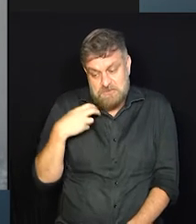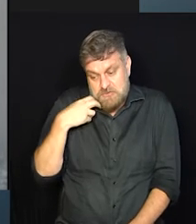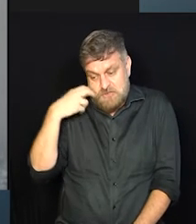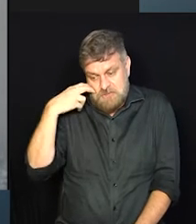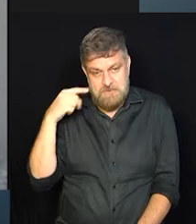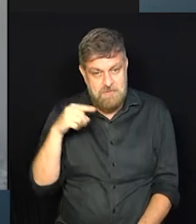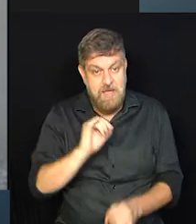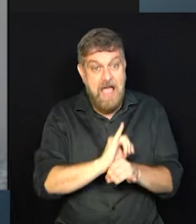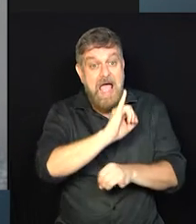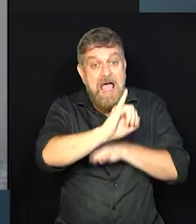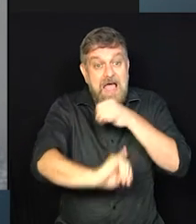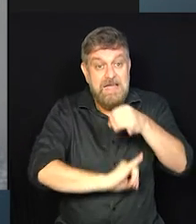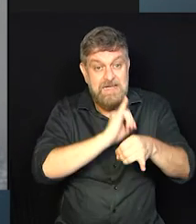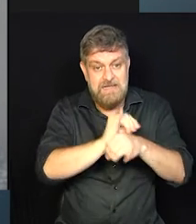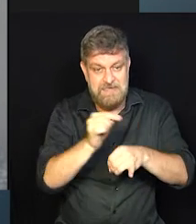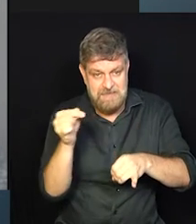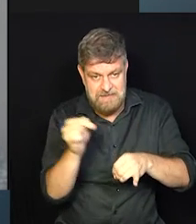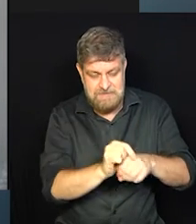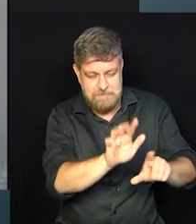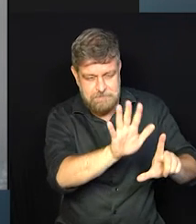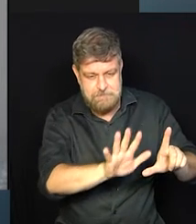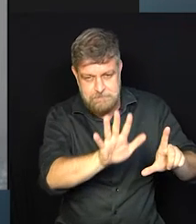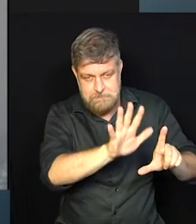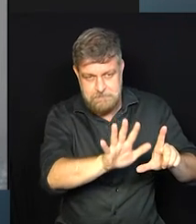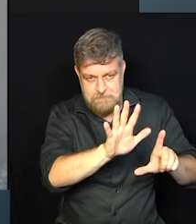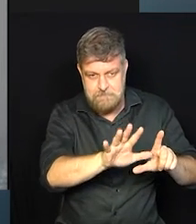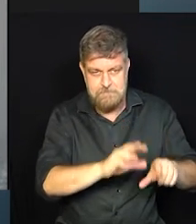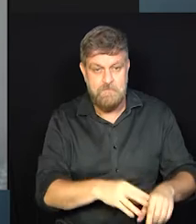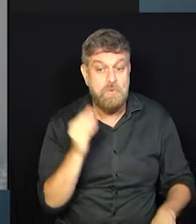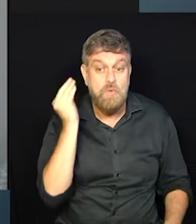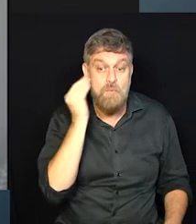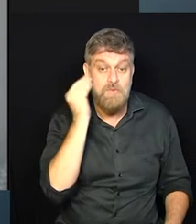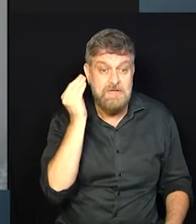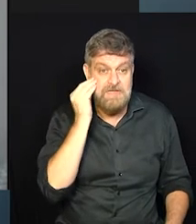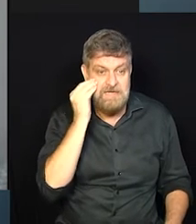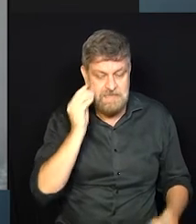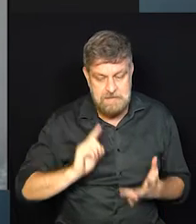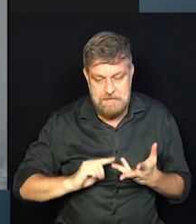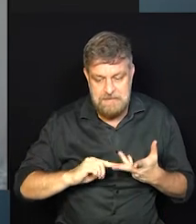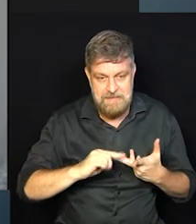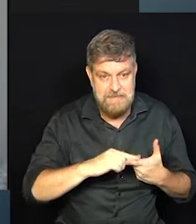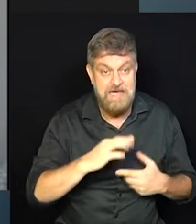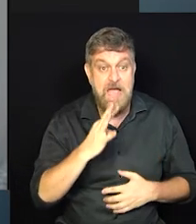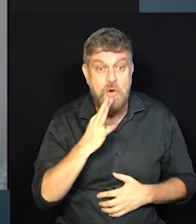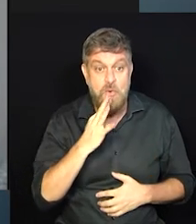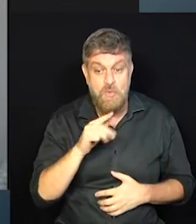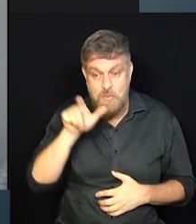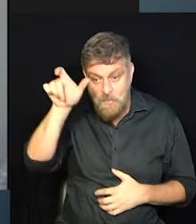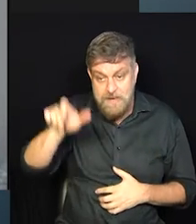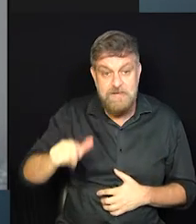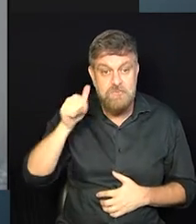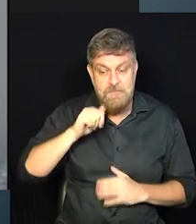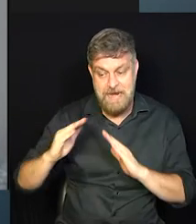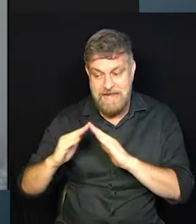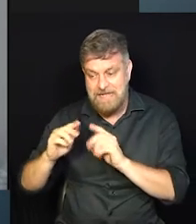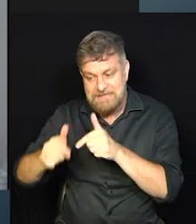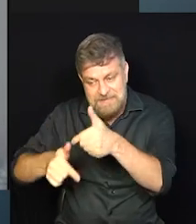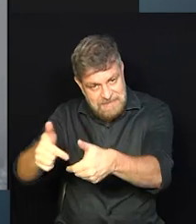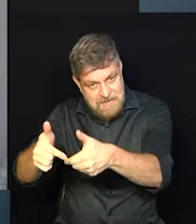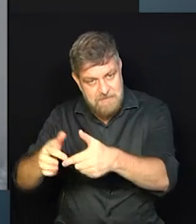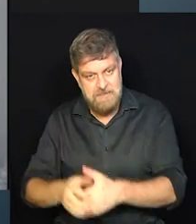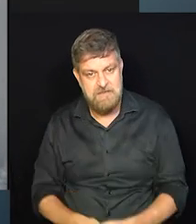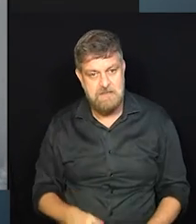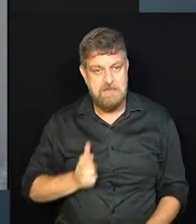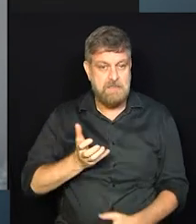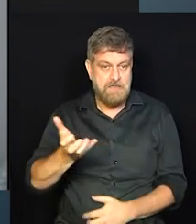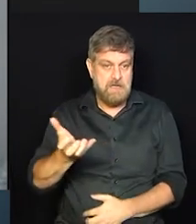levado as pessoas a muitas coisas, né? Eu conheço muitas empreendedoras que trabalham em casa, que